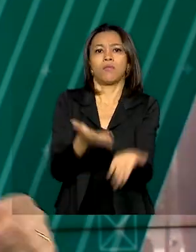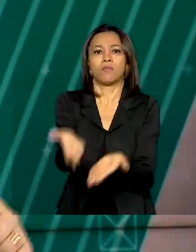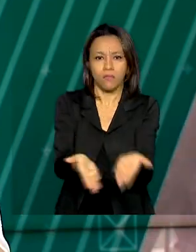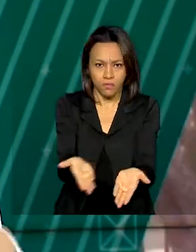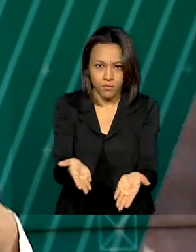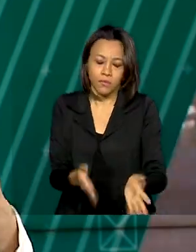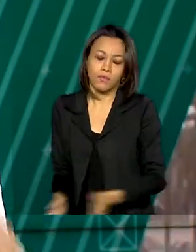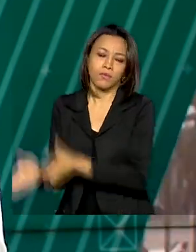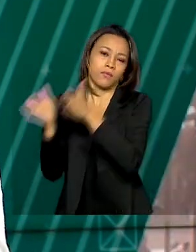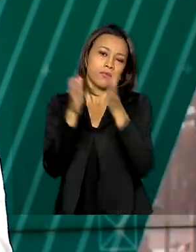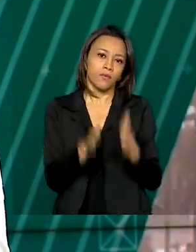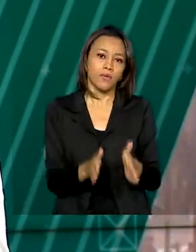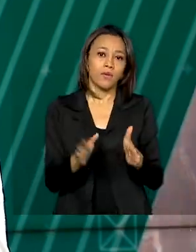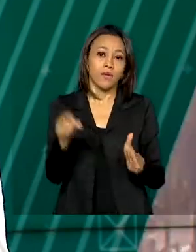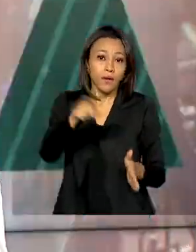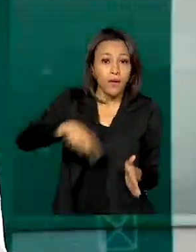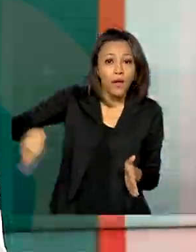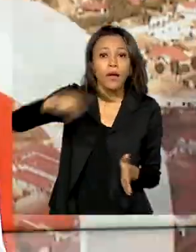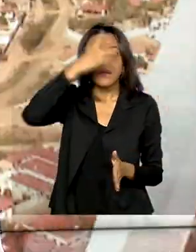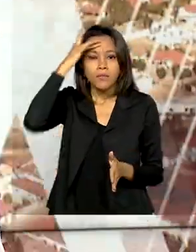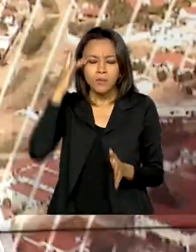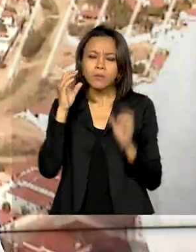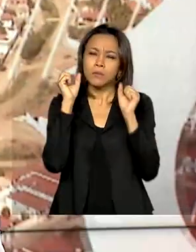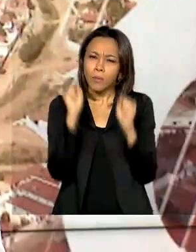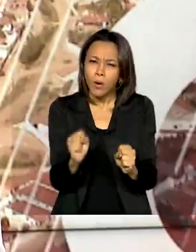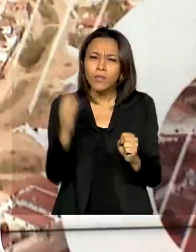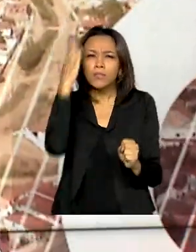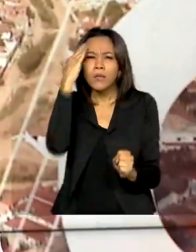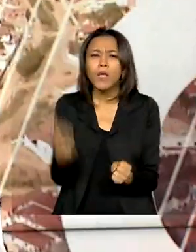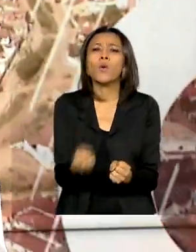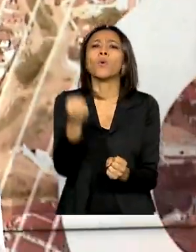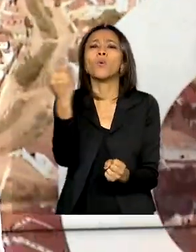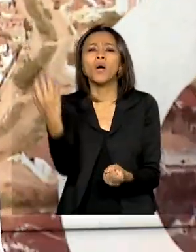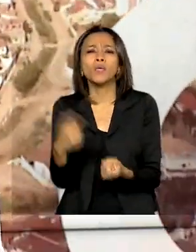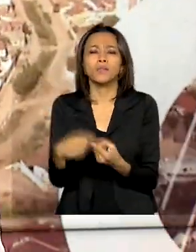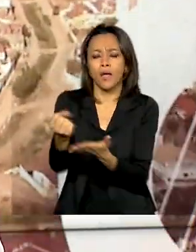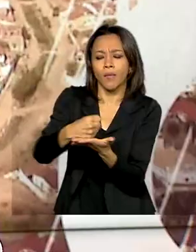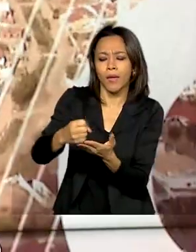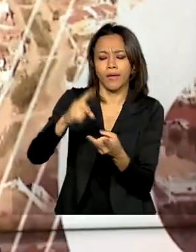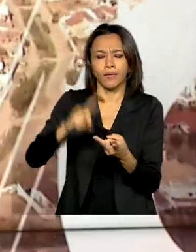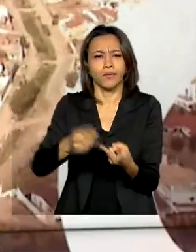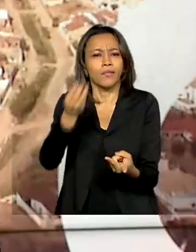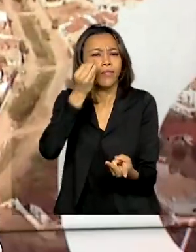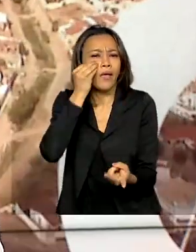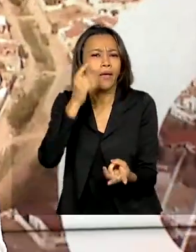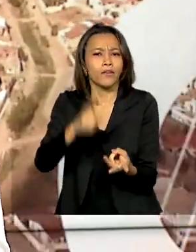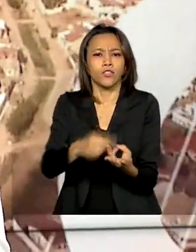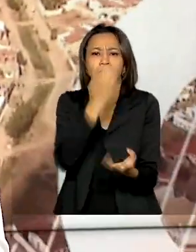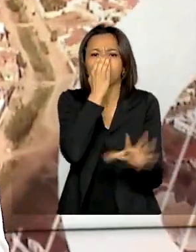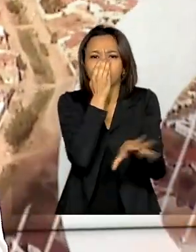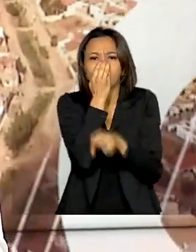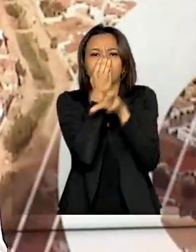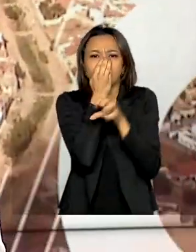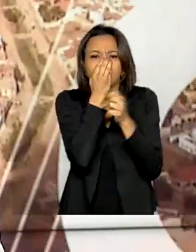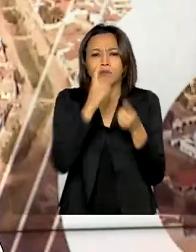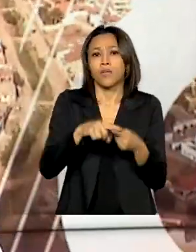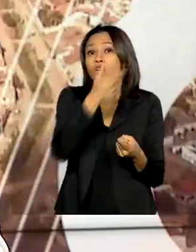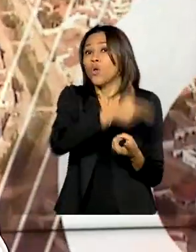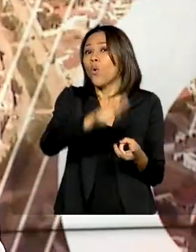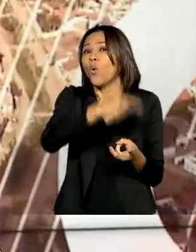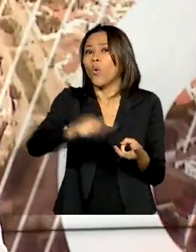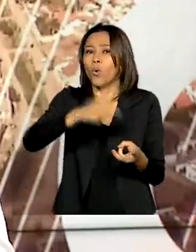E as pessoas podem acompanhar a quantidade de remédios, testes, ventiladores pulmonares e outros insumos